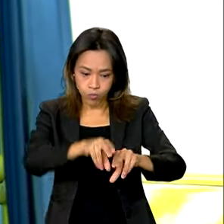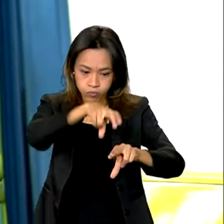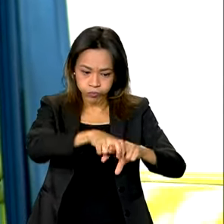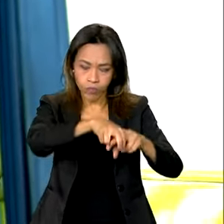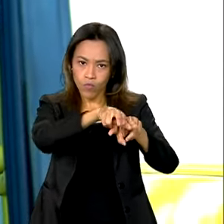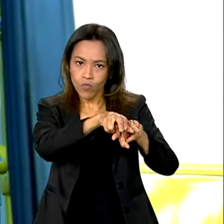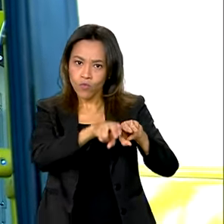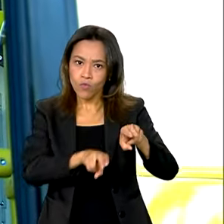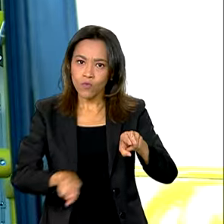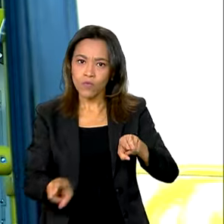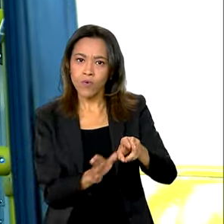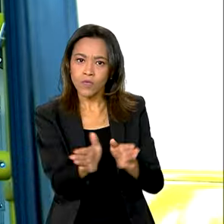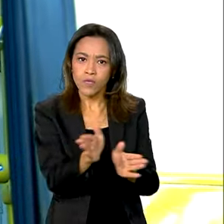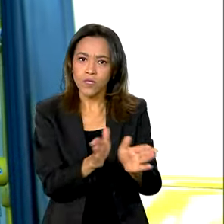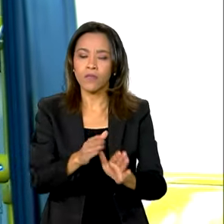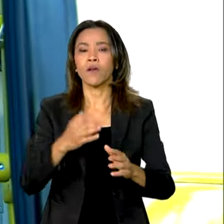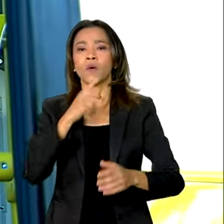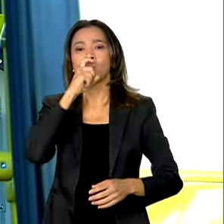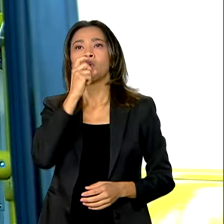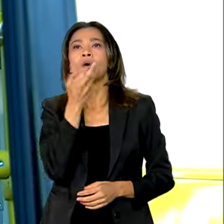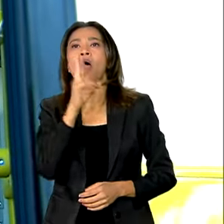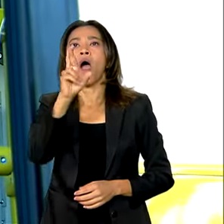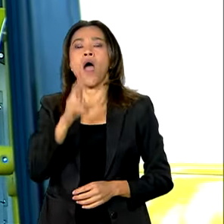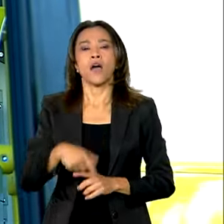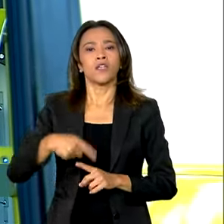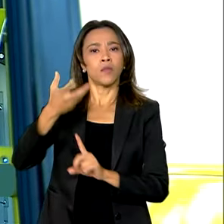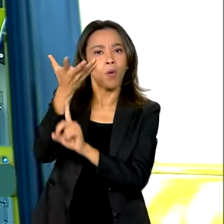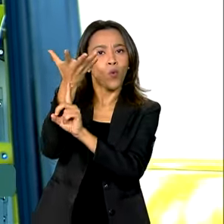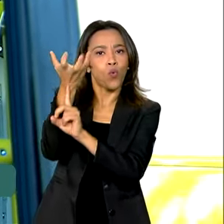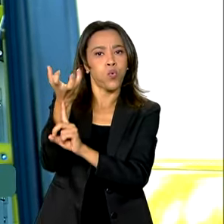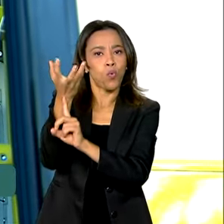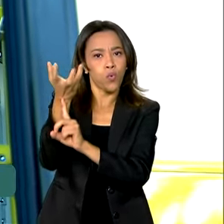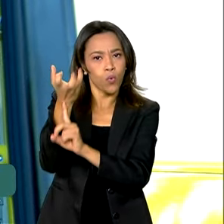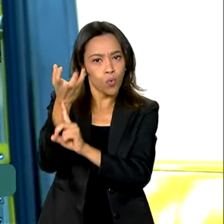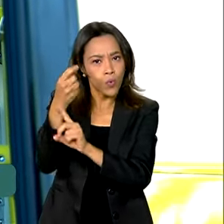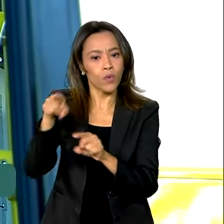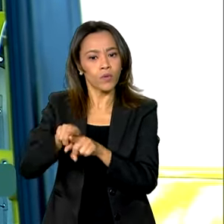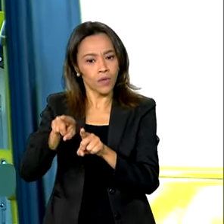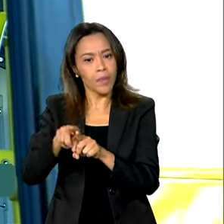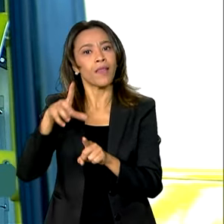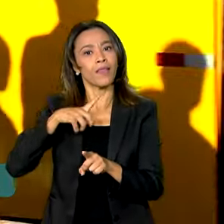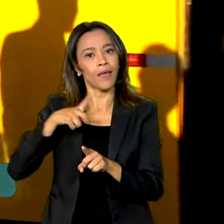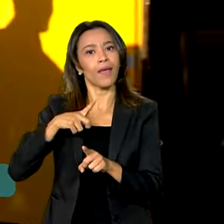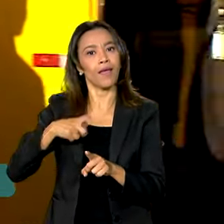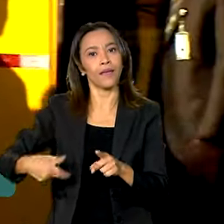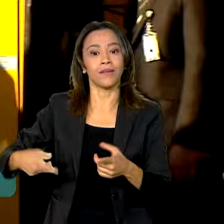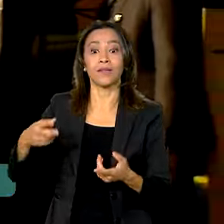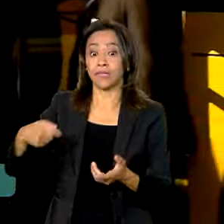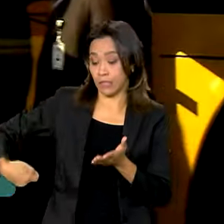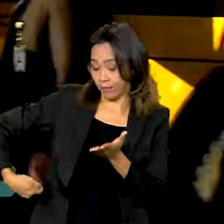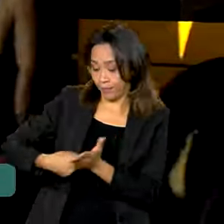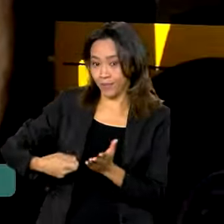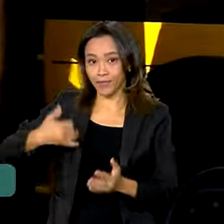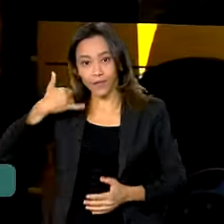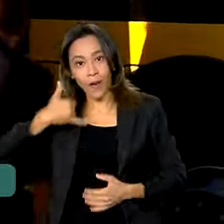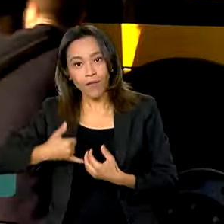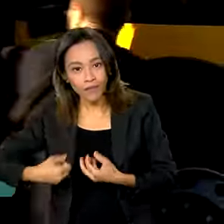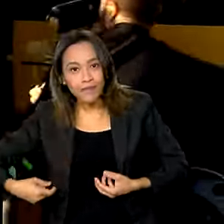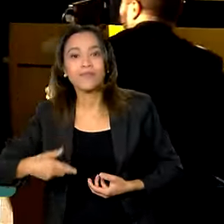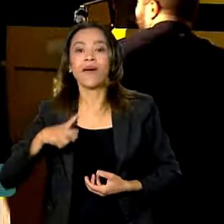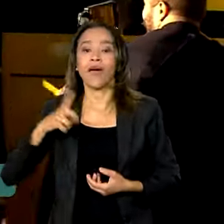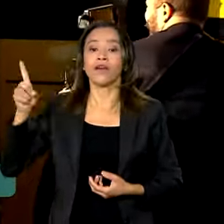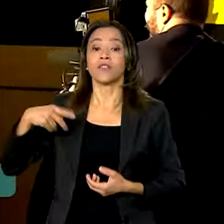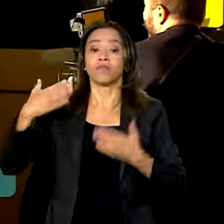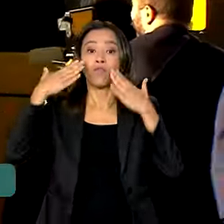-condicionado, rastreamento do veículo e até entrada de USB para os estudantes. Os veículos foram apresentados ao